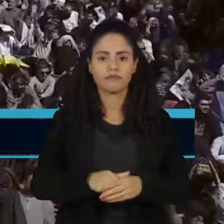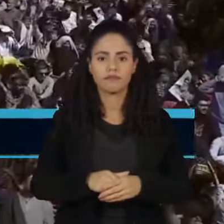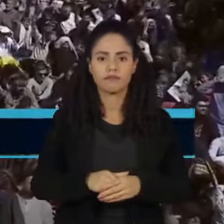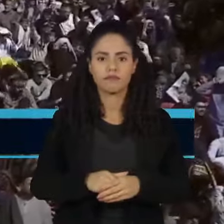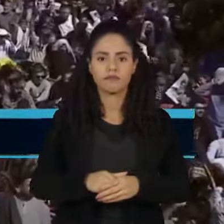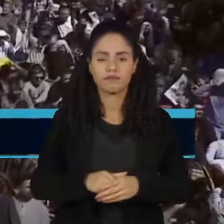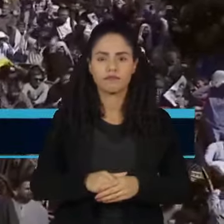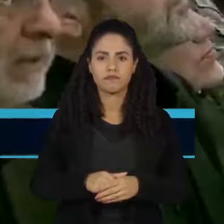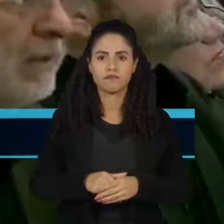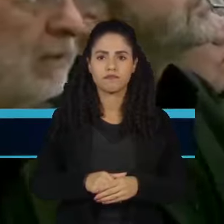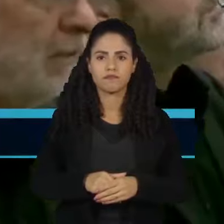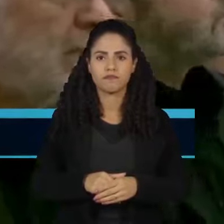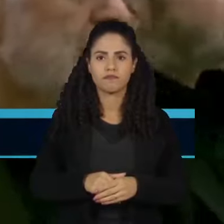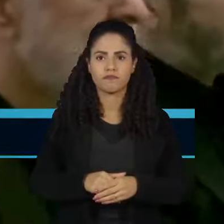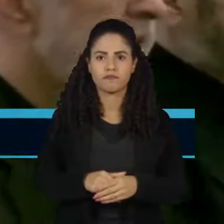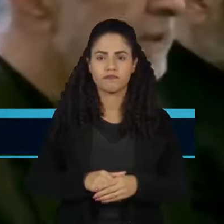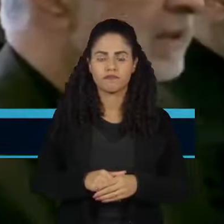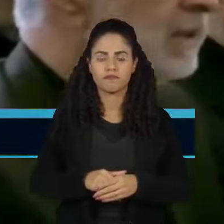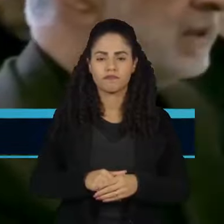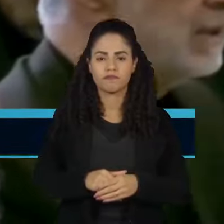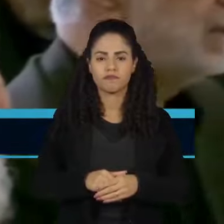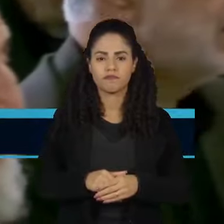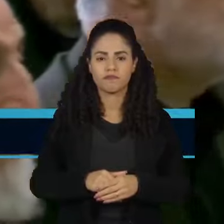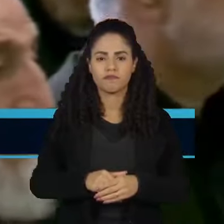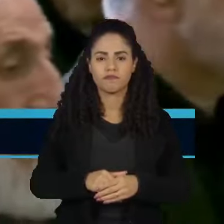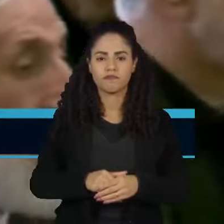O Parque maria, o Irã está pronto repetir se for O após-feira-feira legítimo e